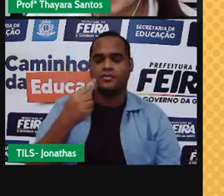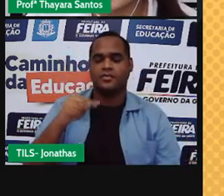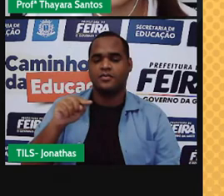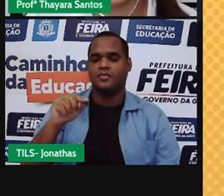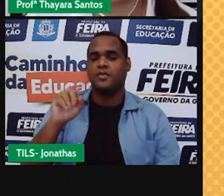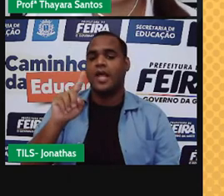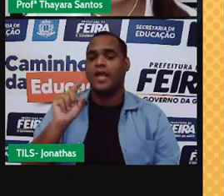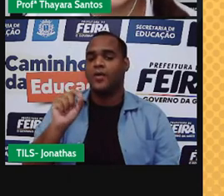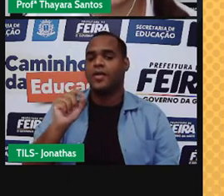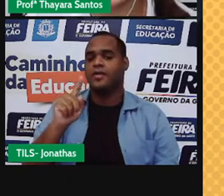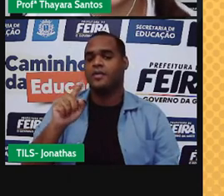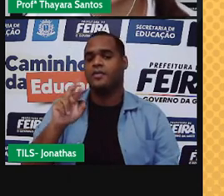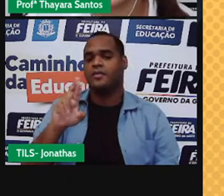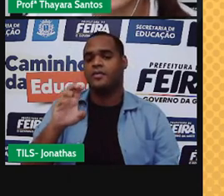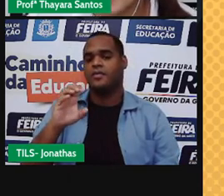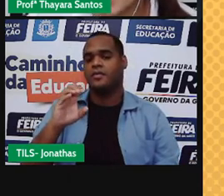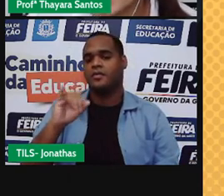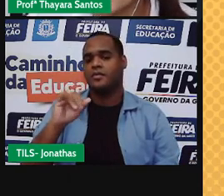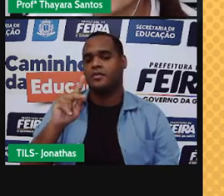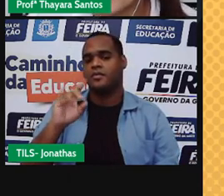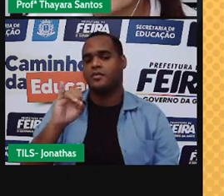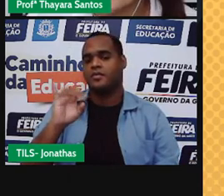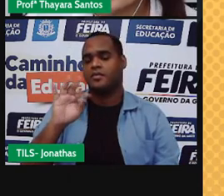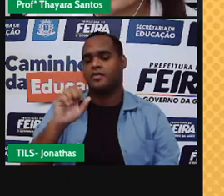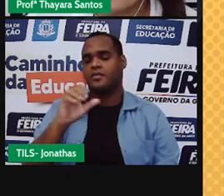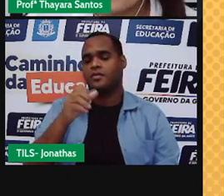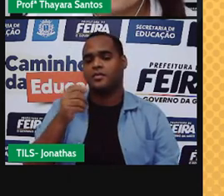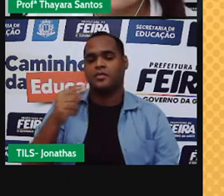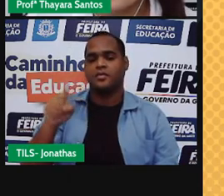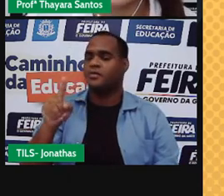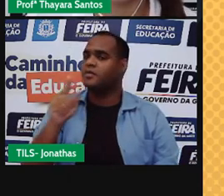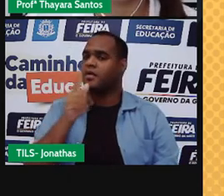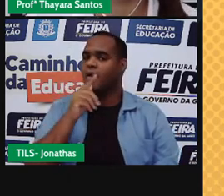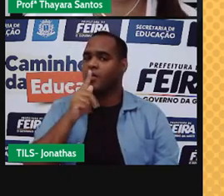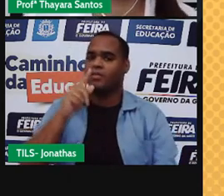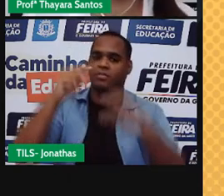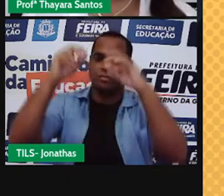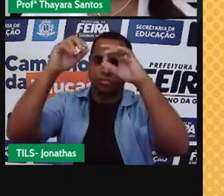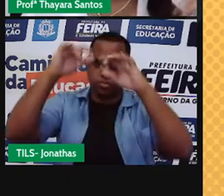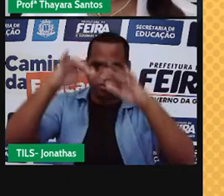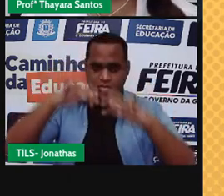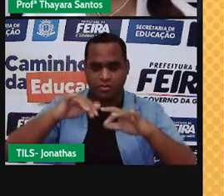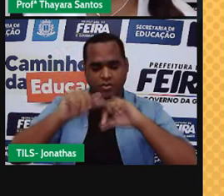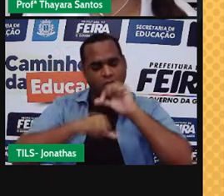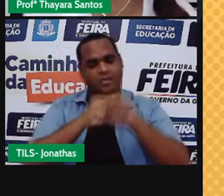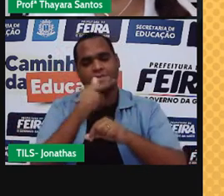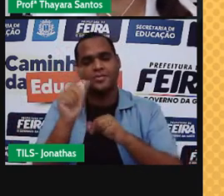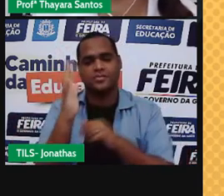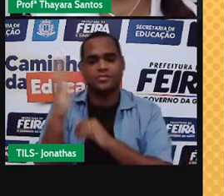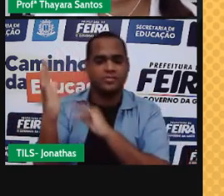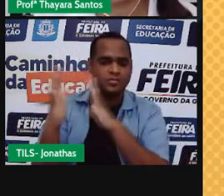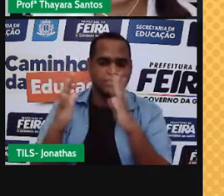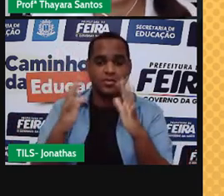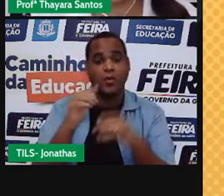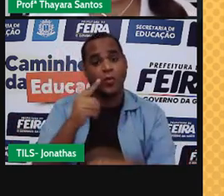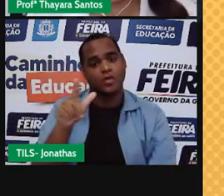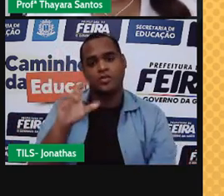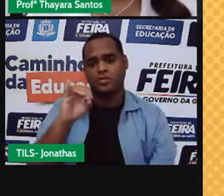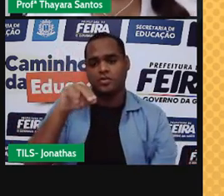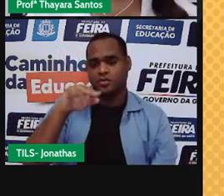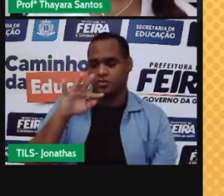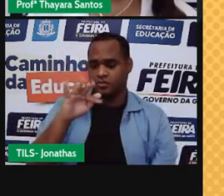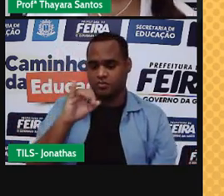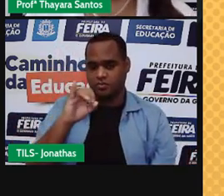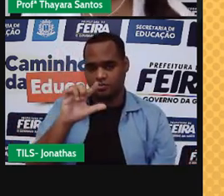precipitação, que é quando essa água retorna para a natureza. E, por último, a infiltração, porque essa água não fica só na superfície.